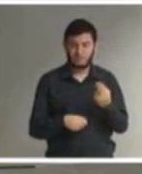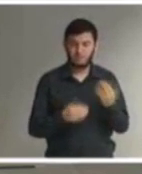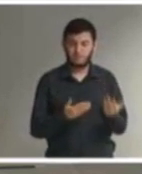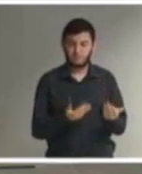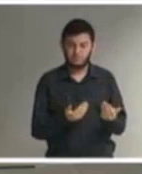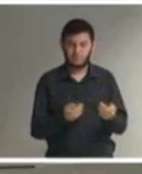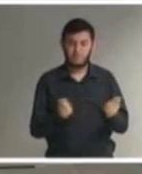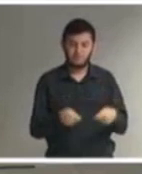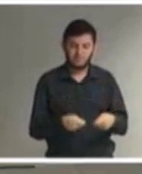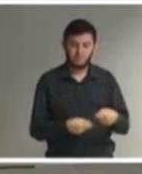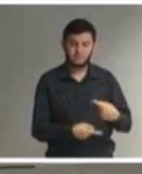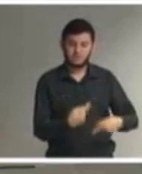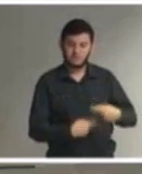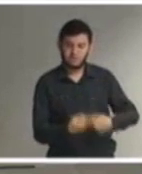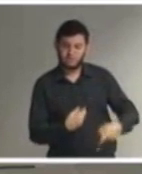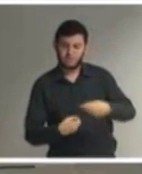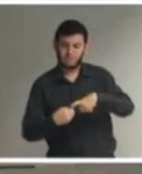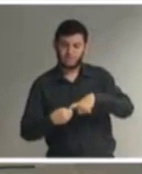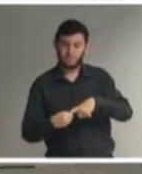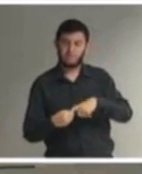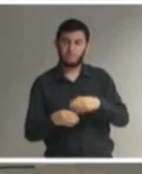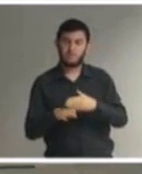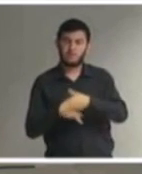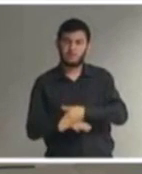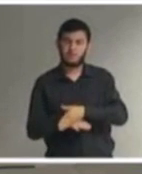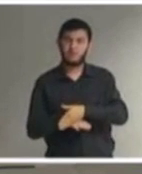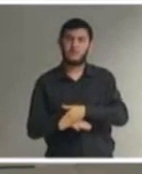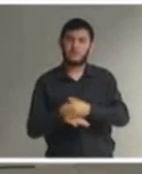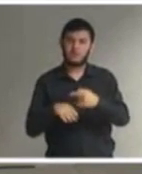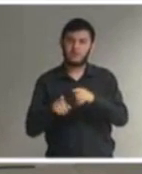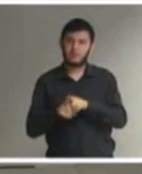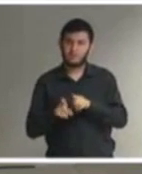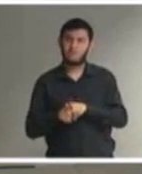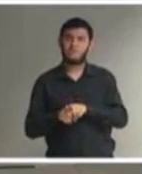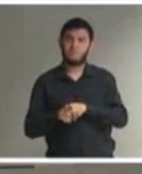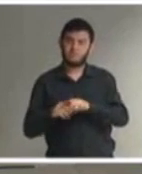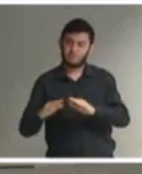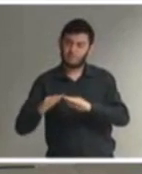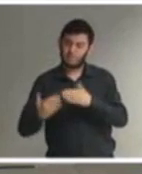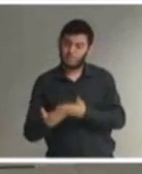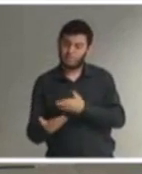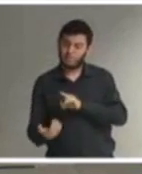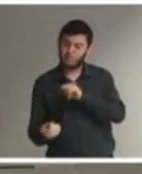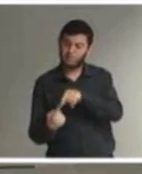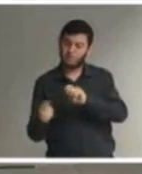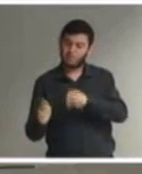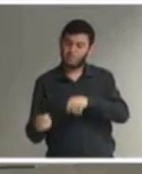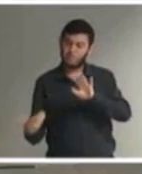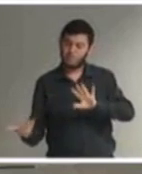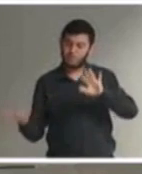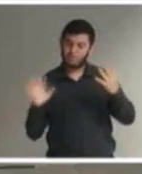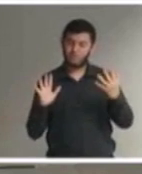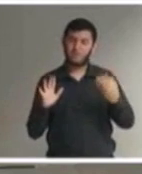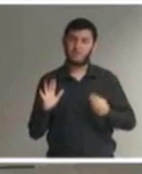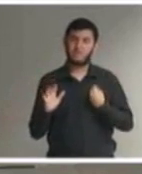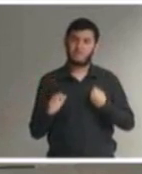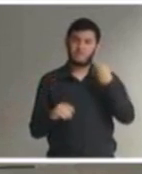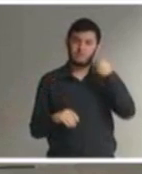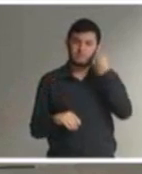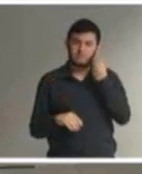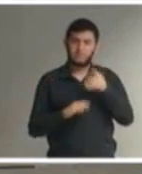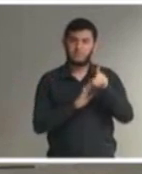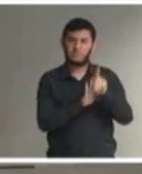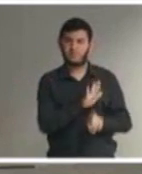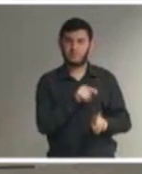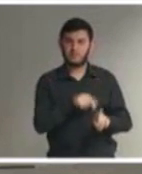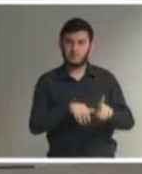retorne a sua situação de garantia de direitos e em termos